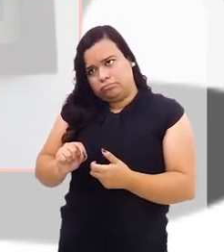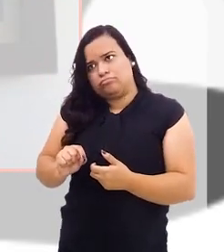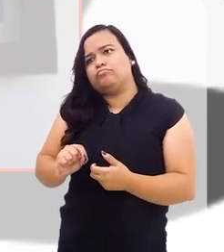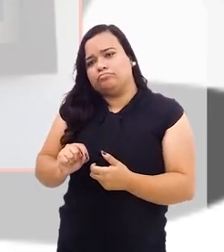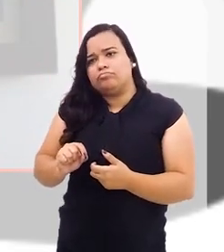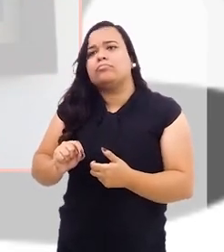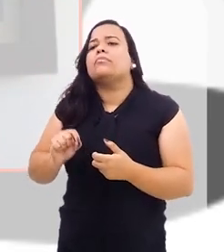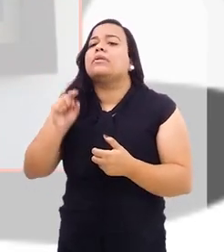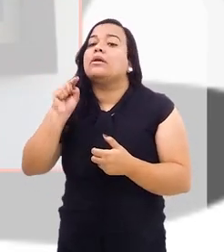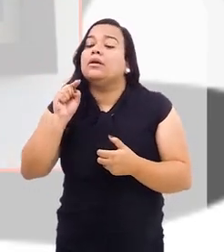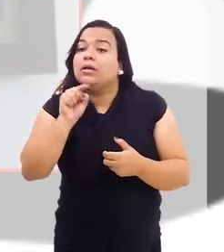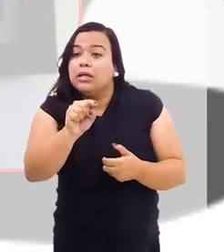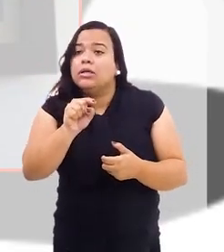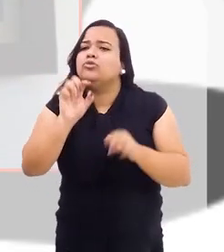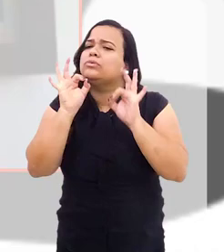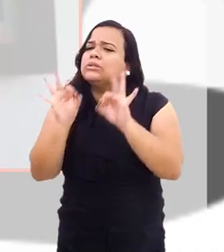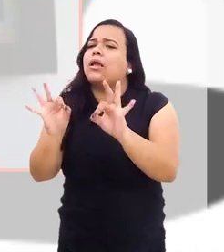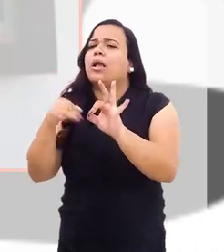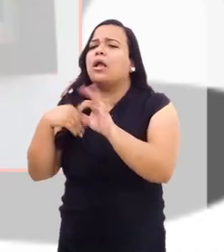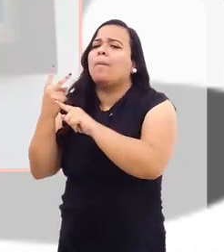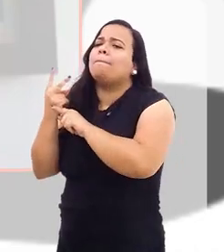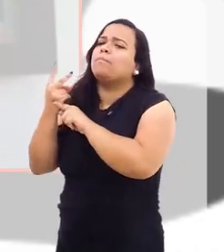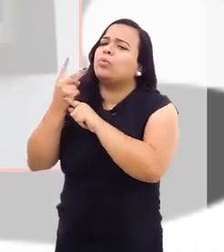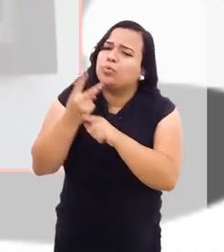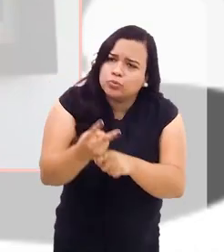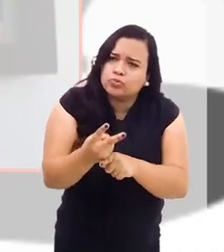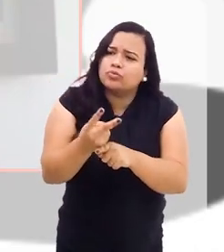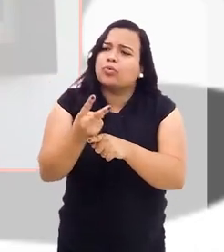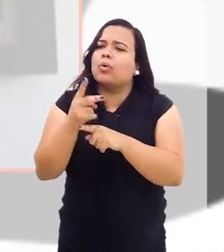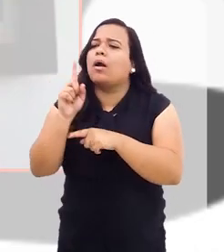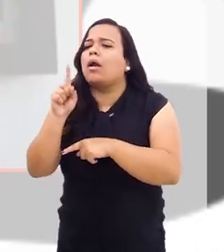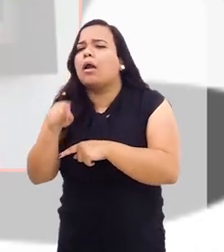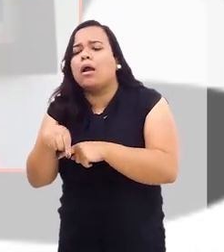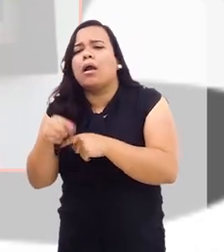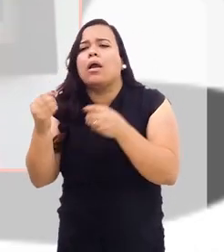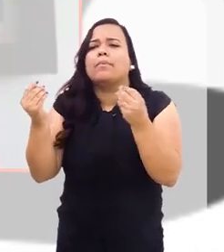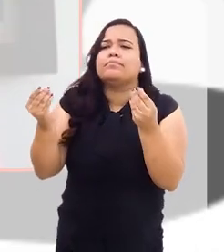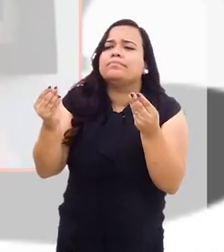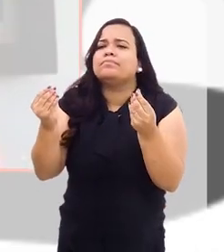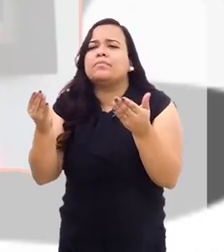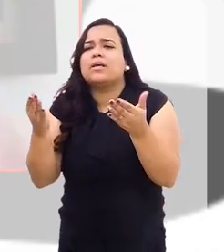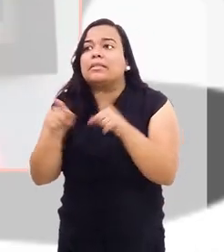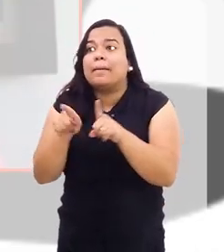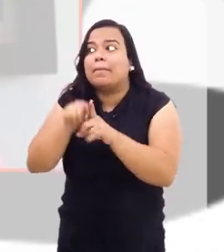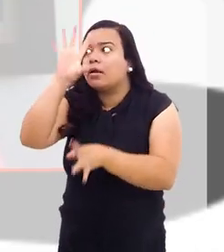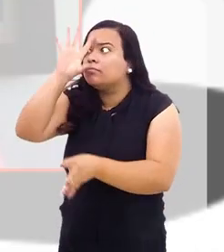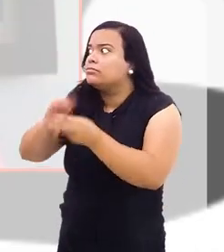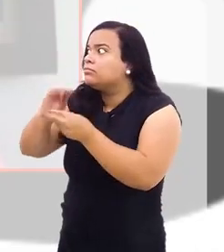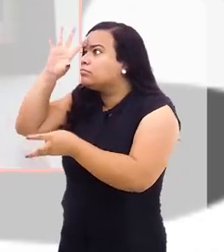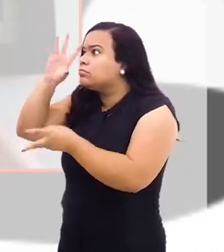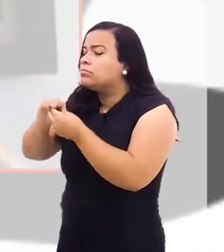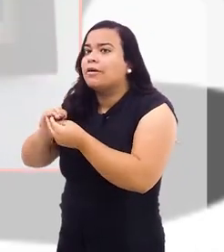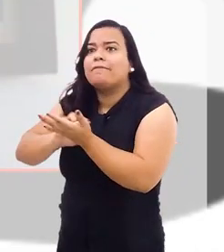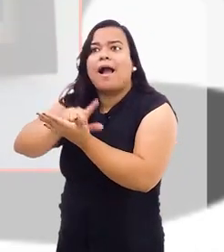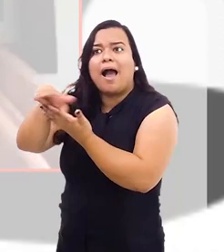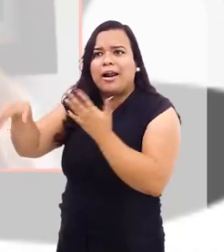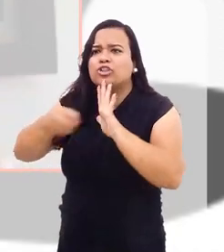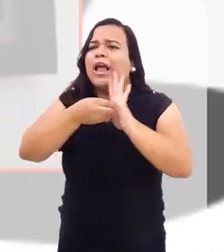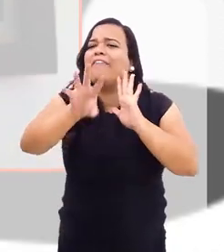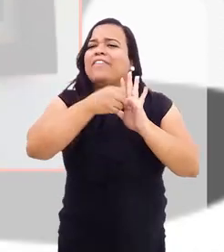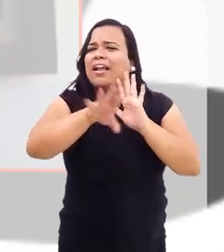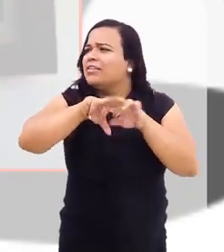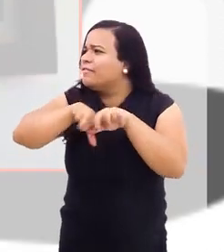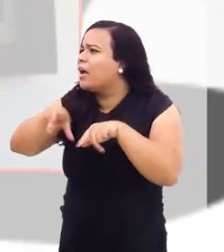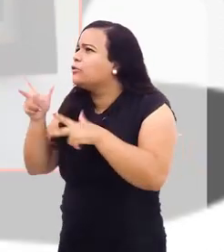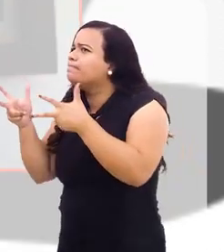entre linhas. Isso aí com certeza eu vou buscar também referências nessas